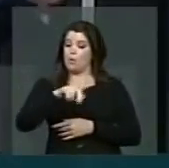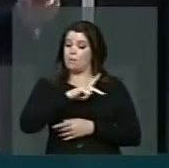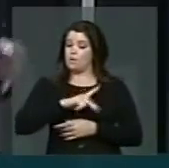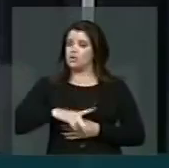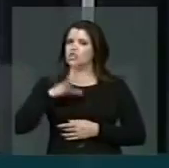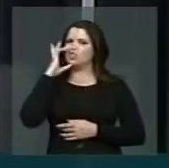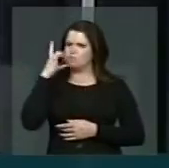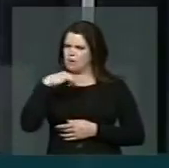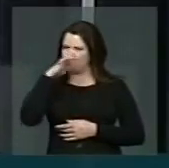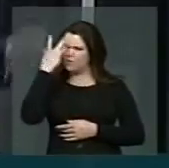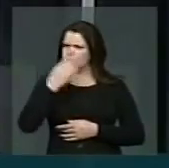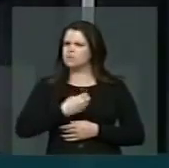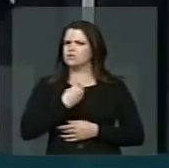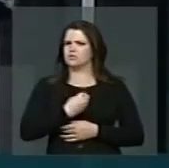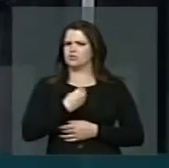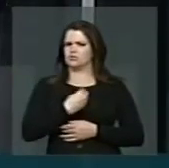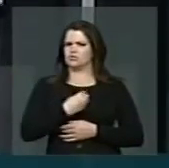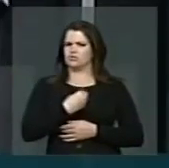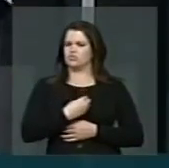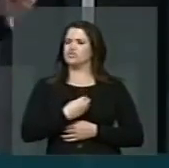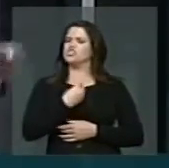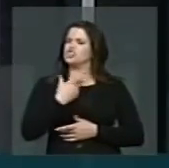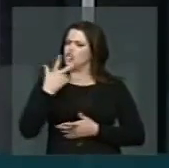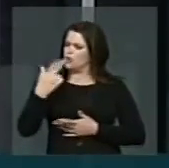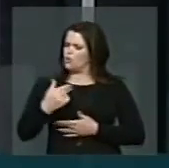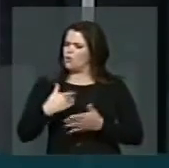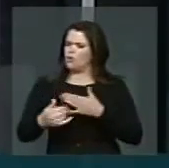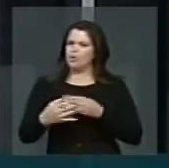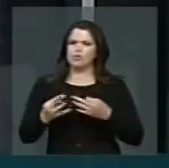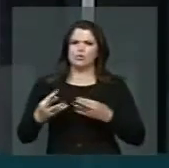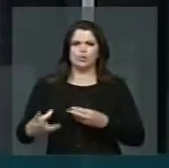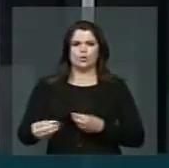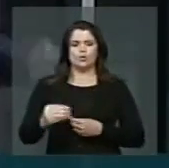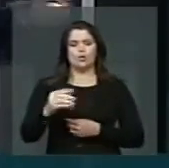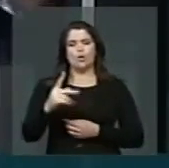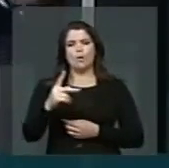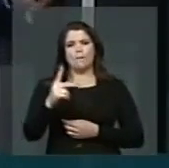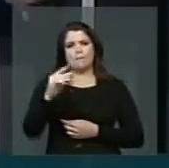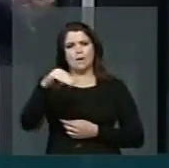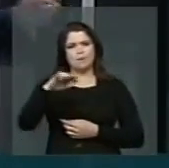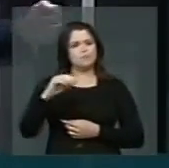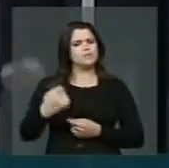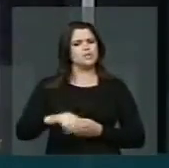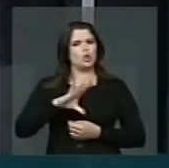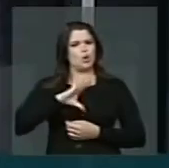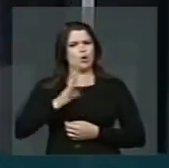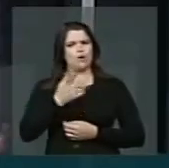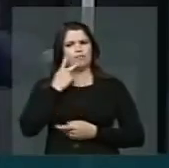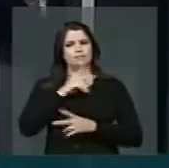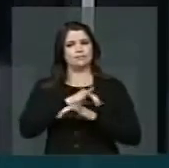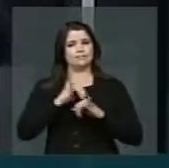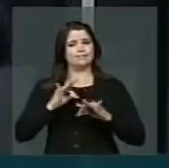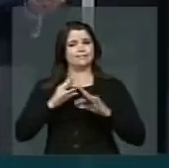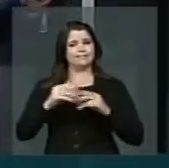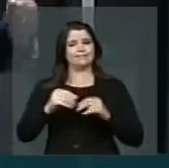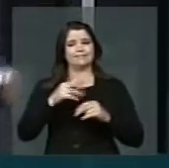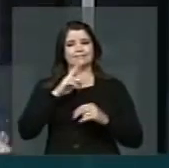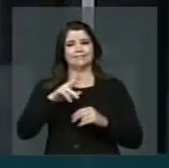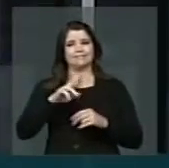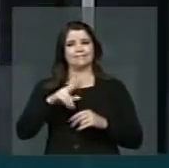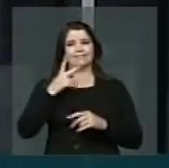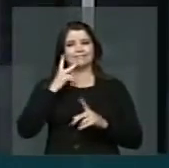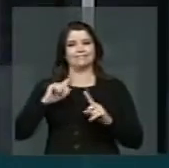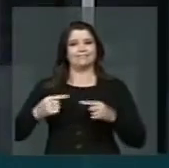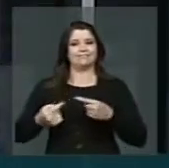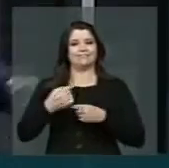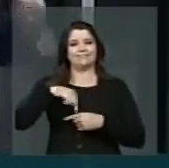existem, como existe toda a Força Armada. Tem que ter coragem para dizer aqui, não é para enfrentar a